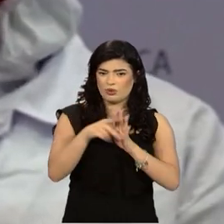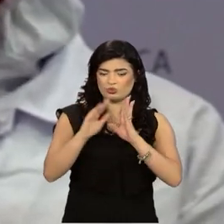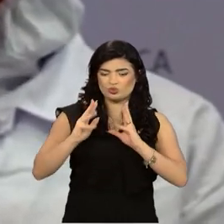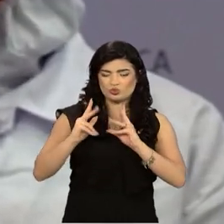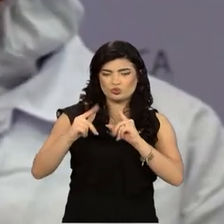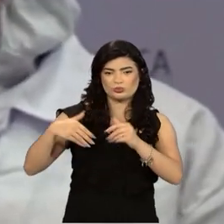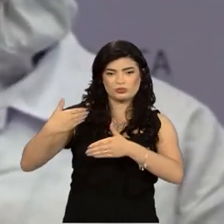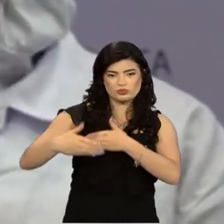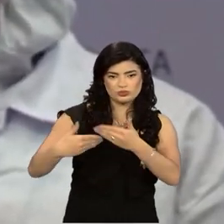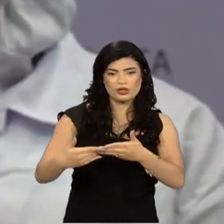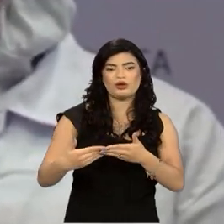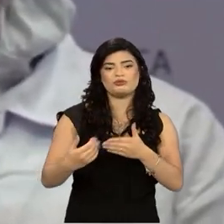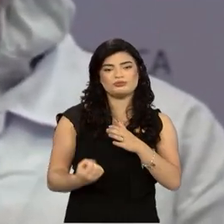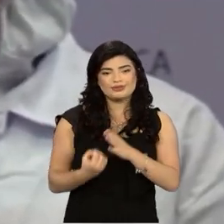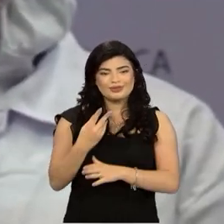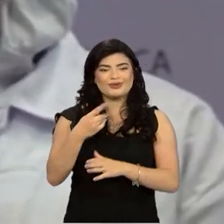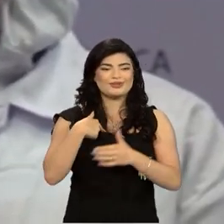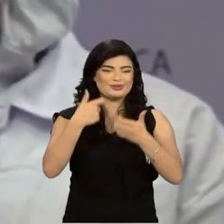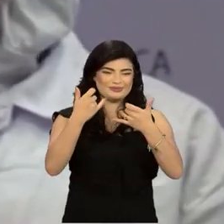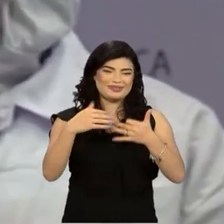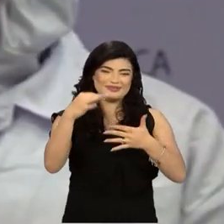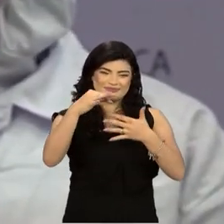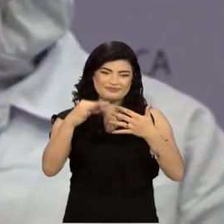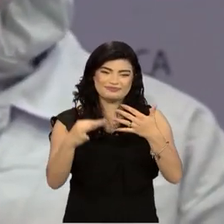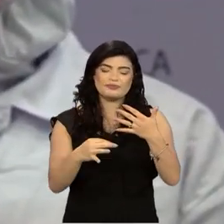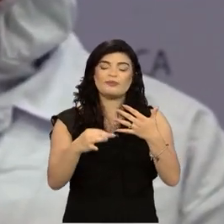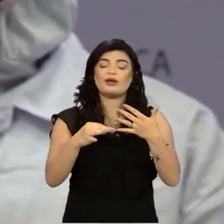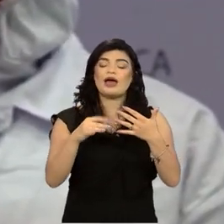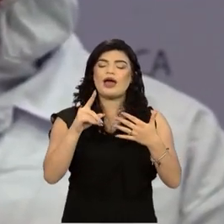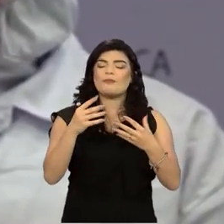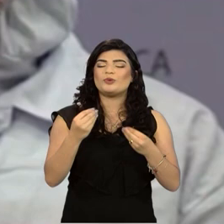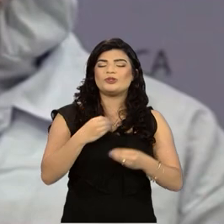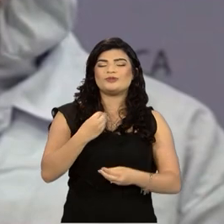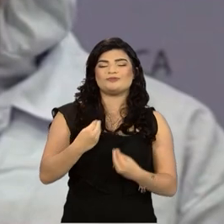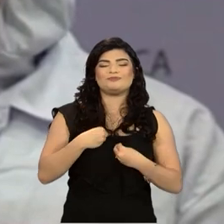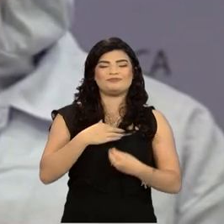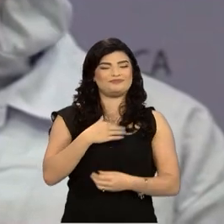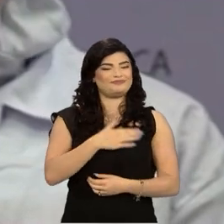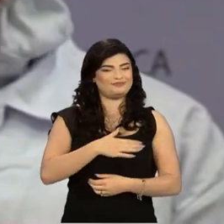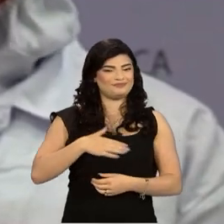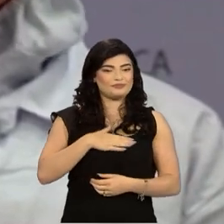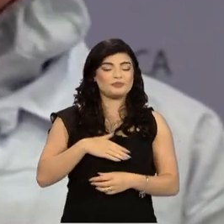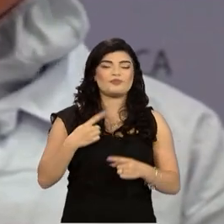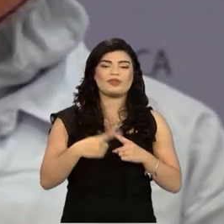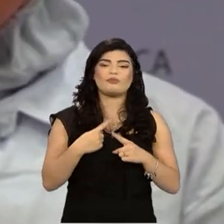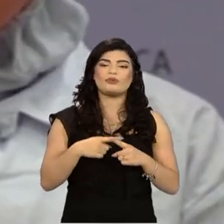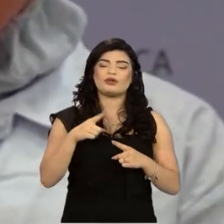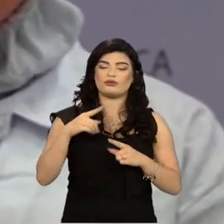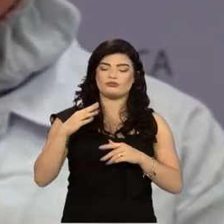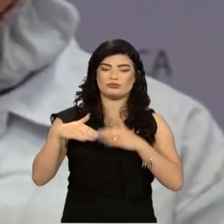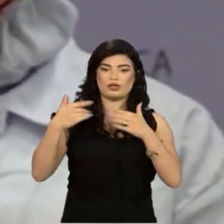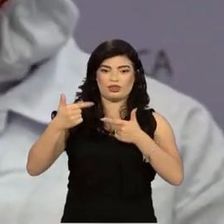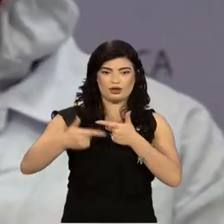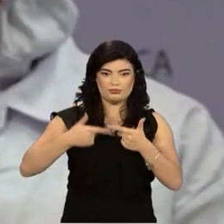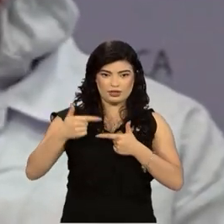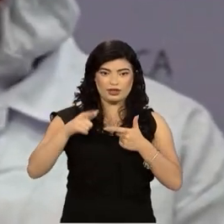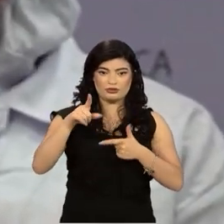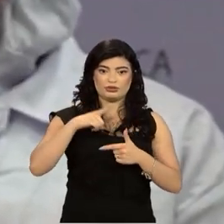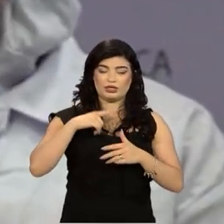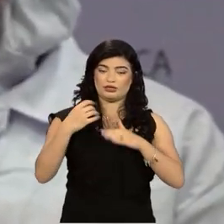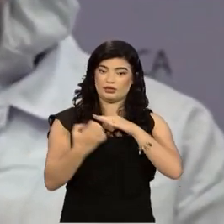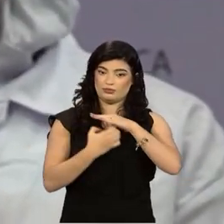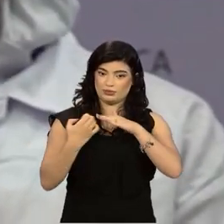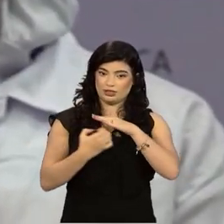processos que a gente acabou mostrando, é muito gratificante, porque além da gente desenvolver o trabalho aqui dentro da